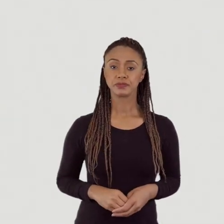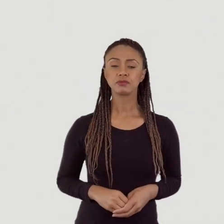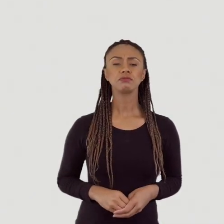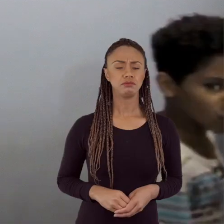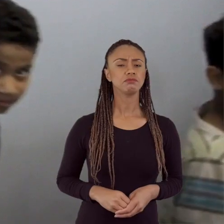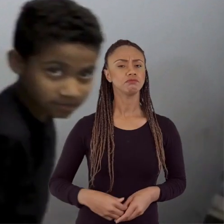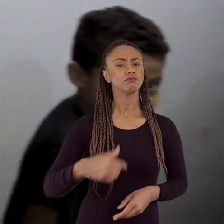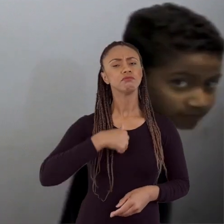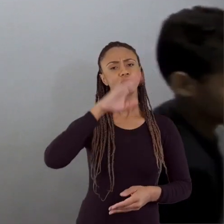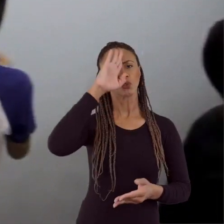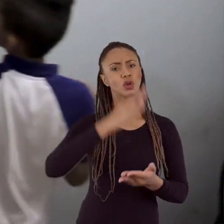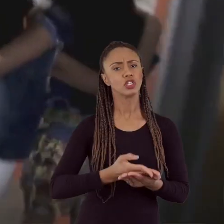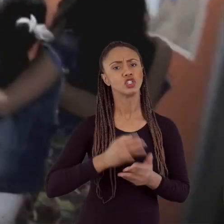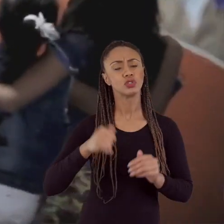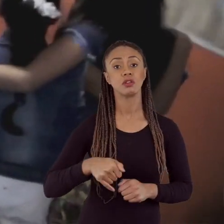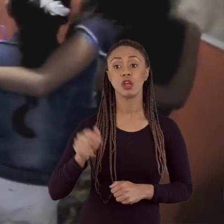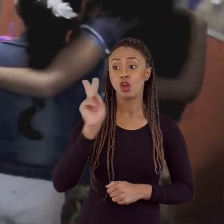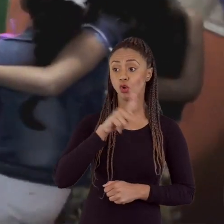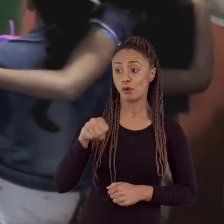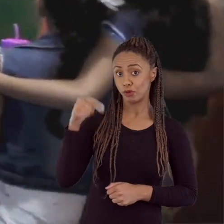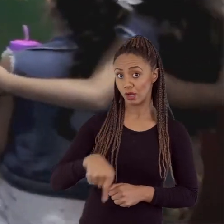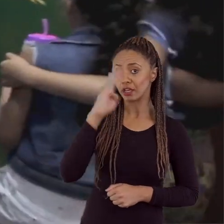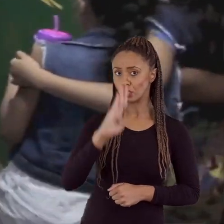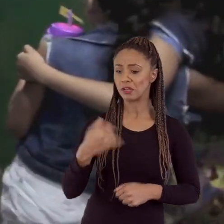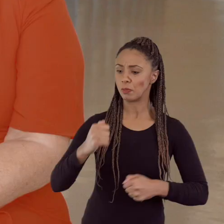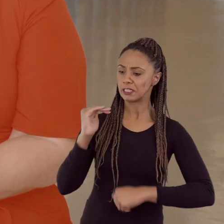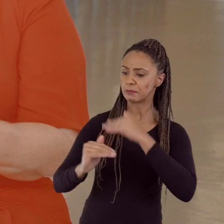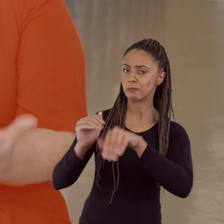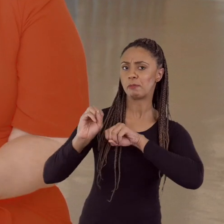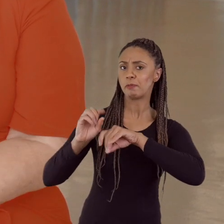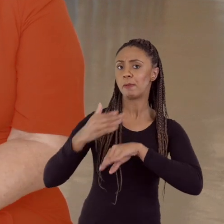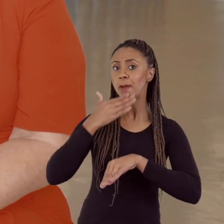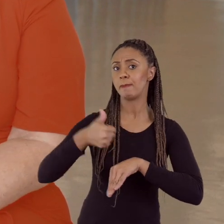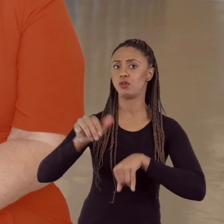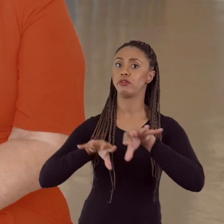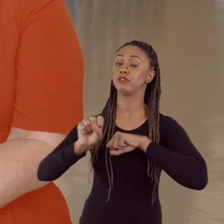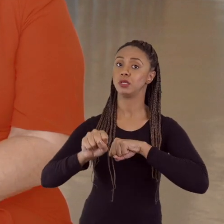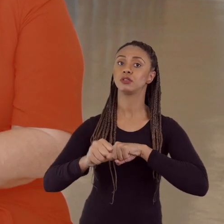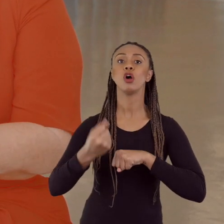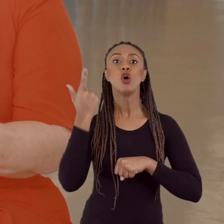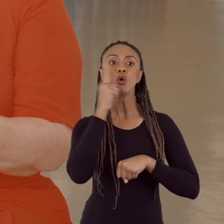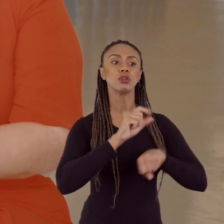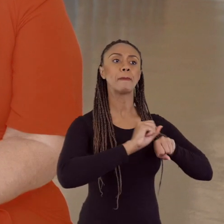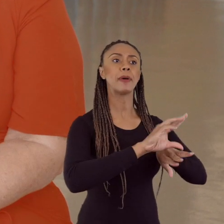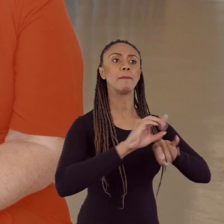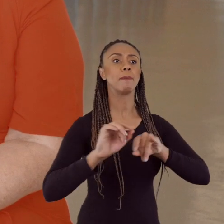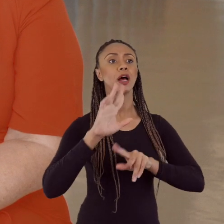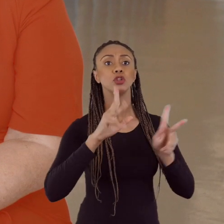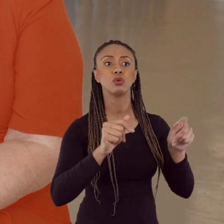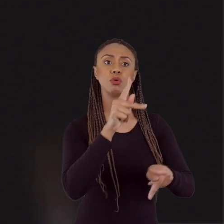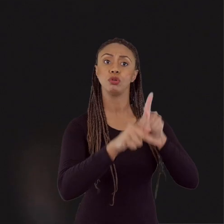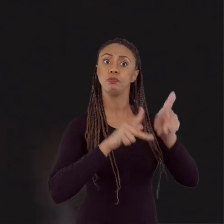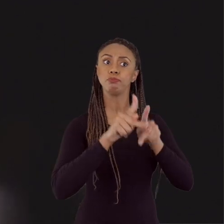Se eu acredito que é preciso melhorar a formação do professor no Brasil, para que ele produza um ensino que garanta sucesso